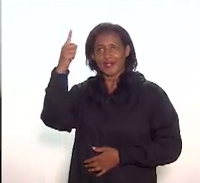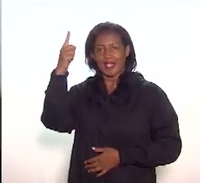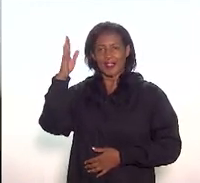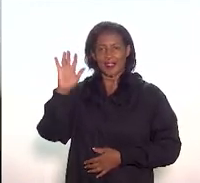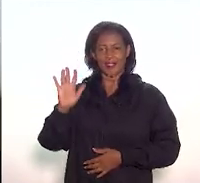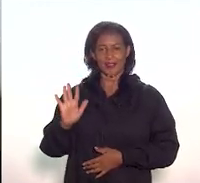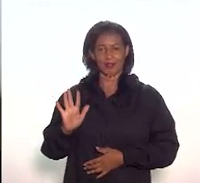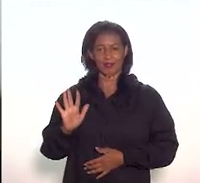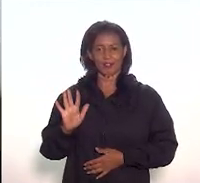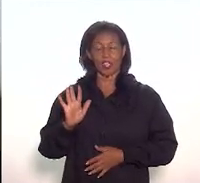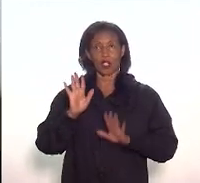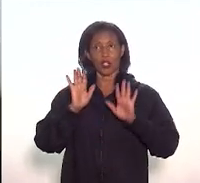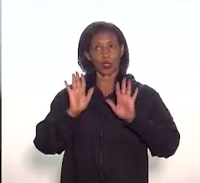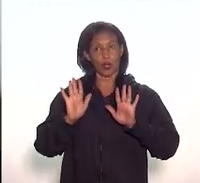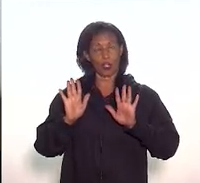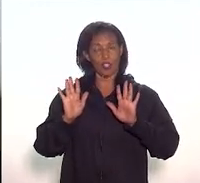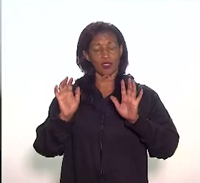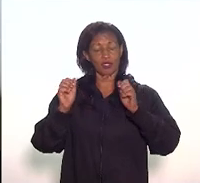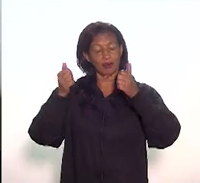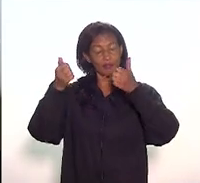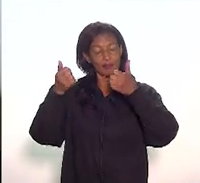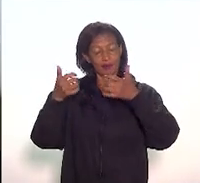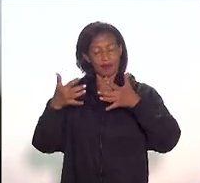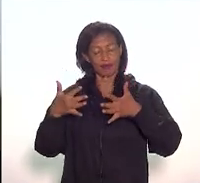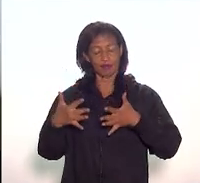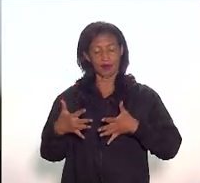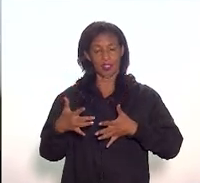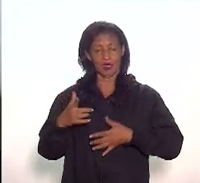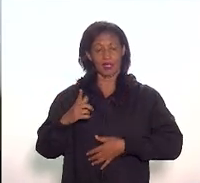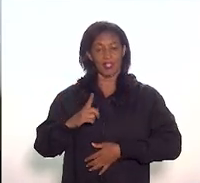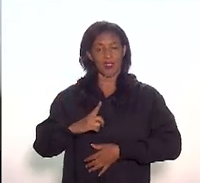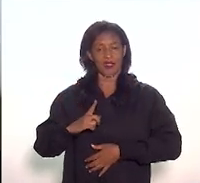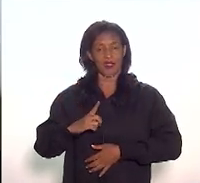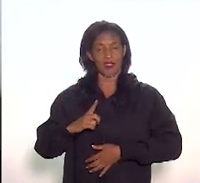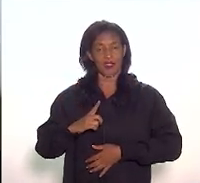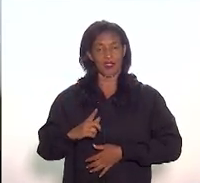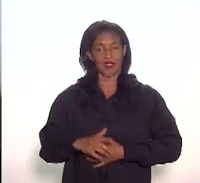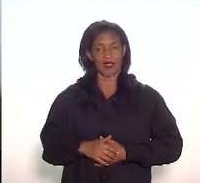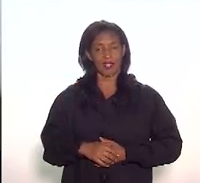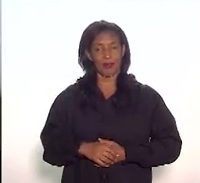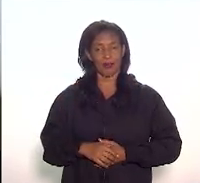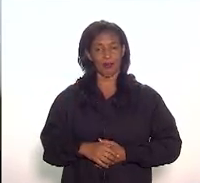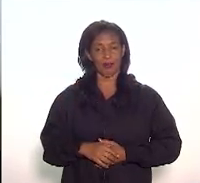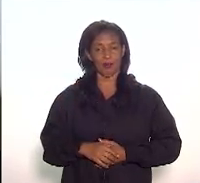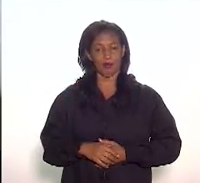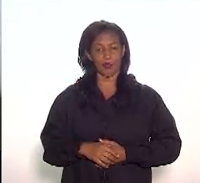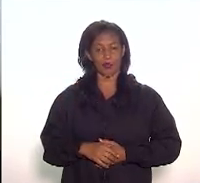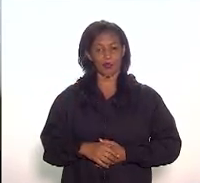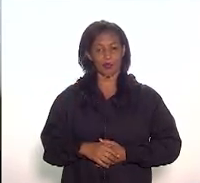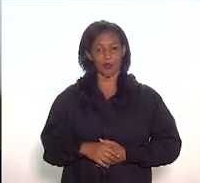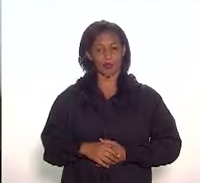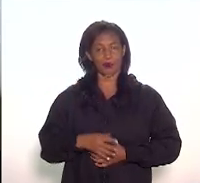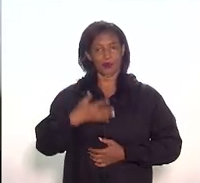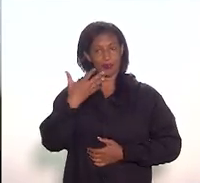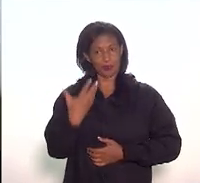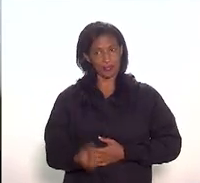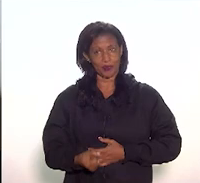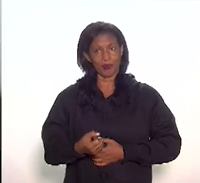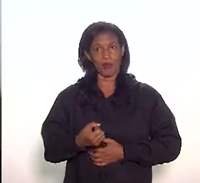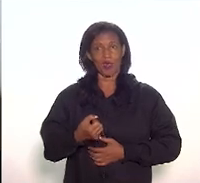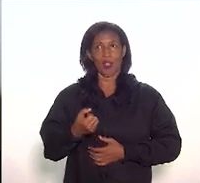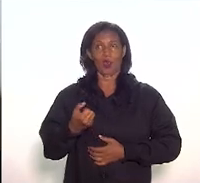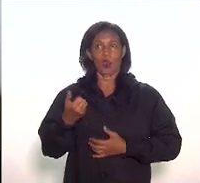nós simplesmente demos vazão a uma ideia nos